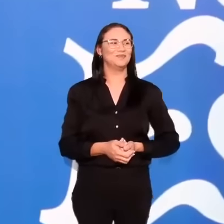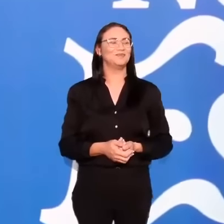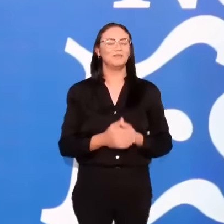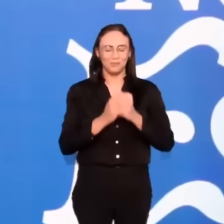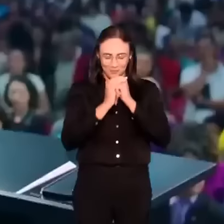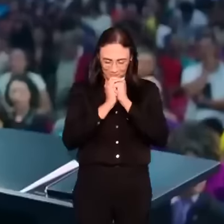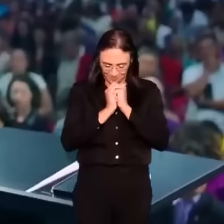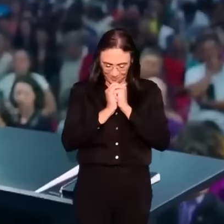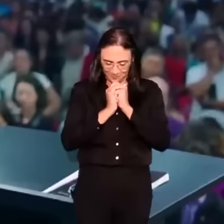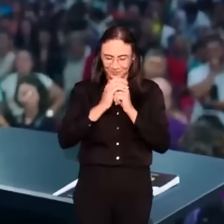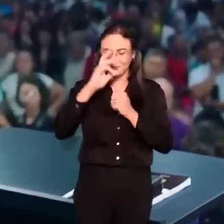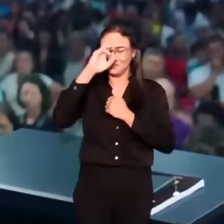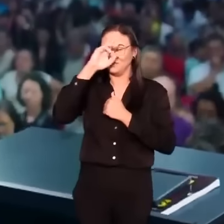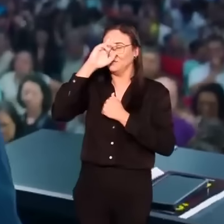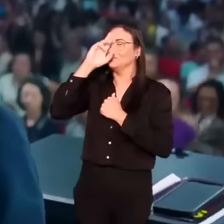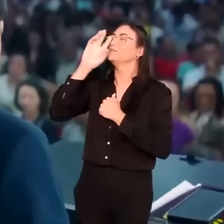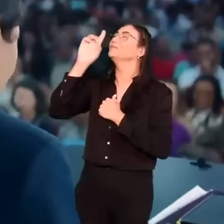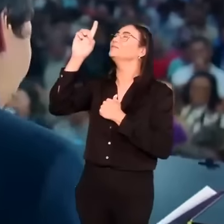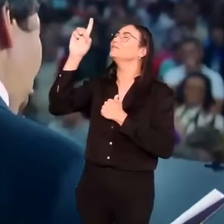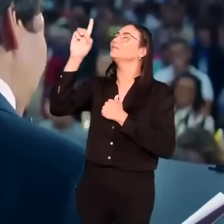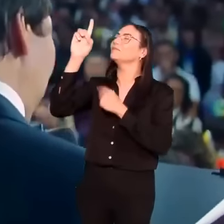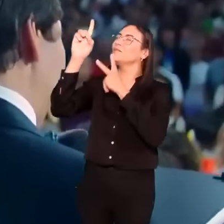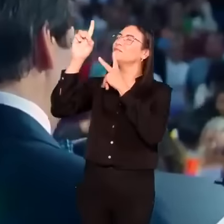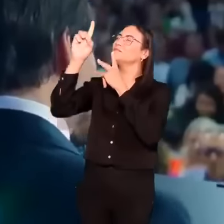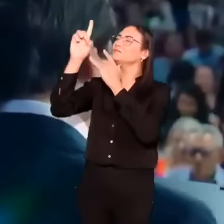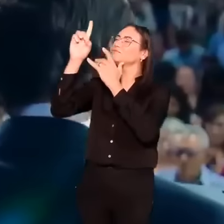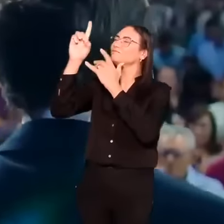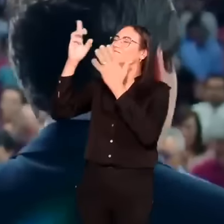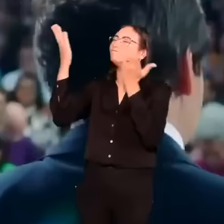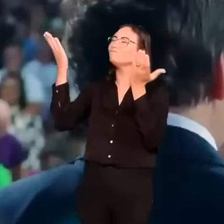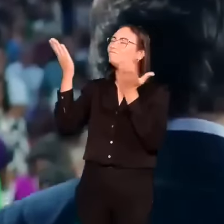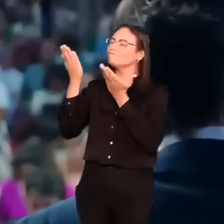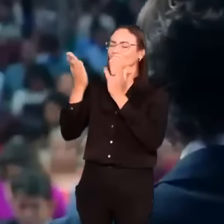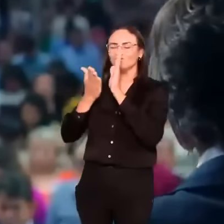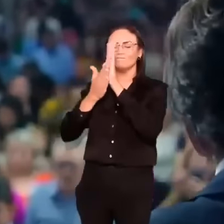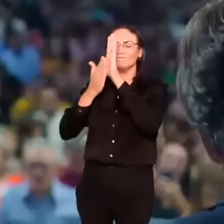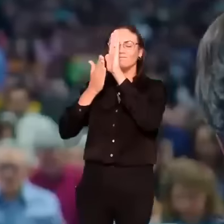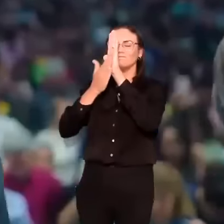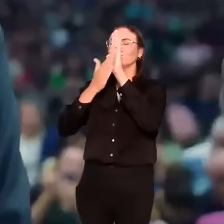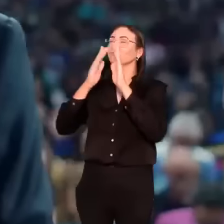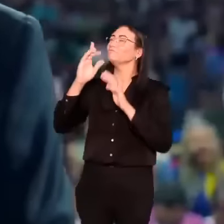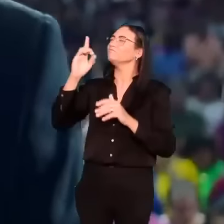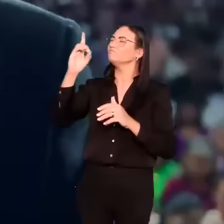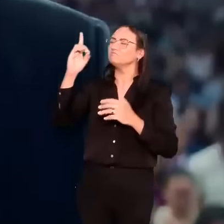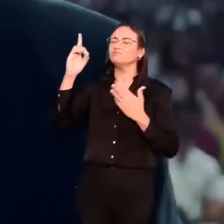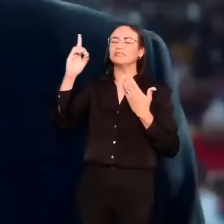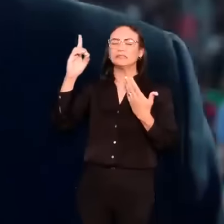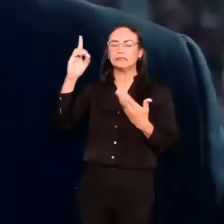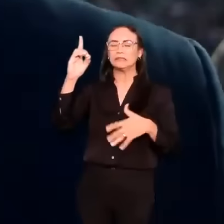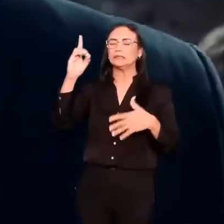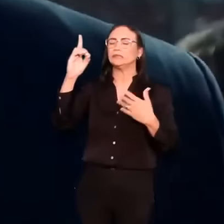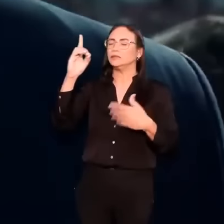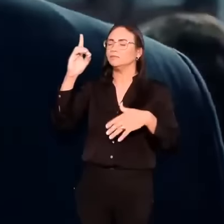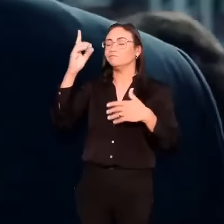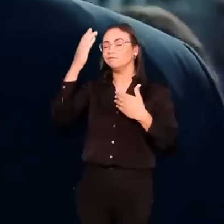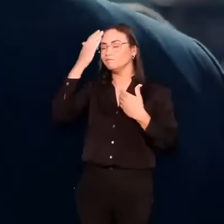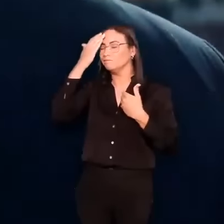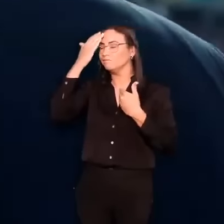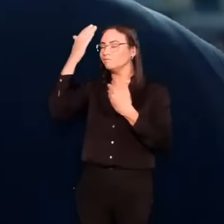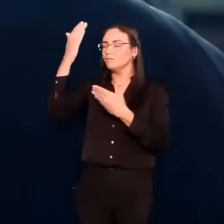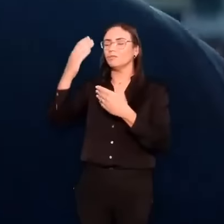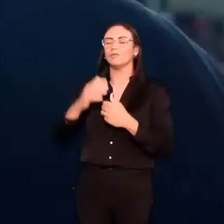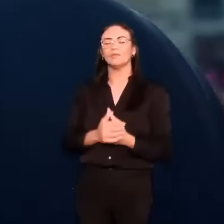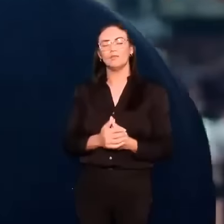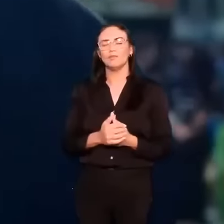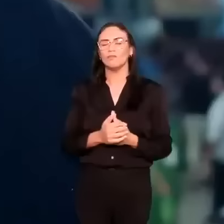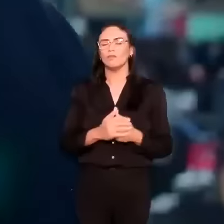Nosso Deus e Pai, nós só temos que te louvar e te agradecer, Senhor. Chegar aqui, meu Deus, debaixo de